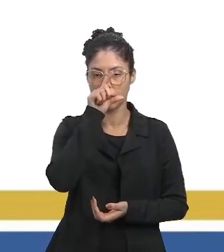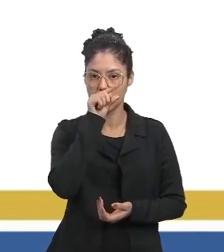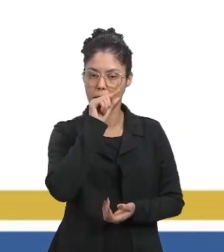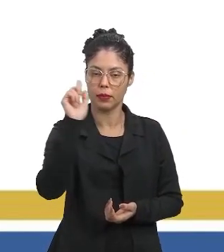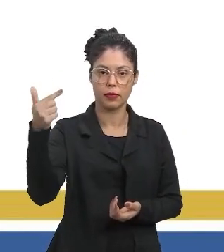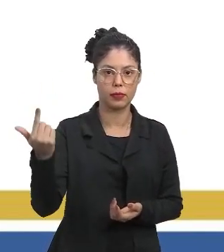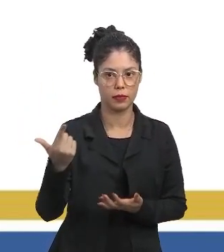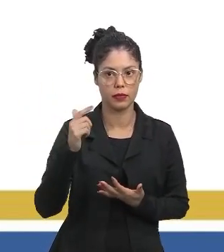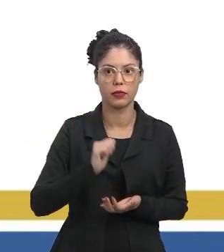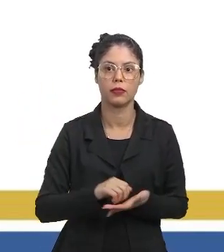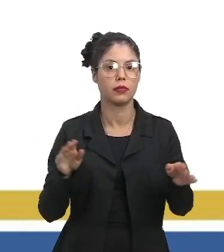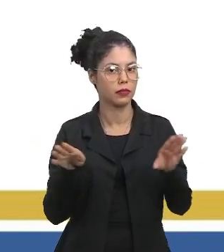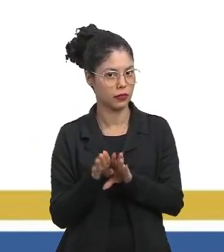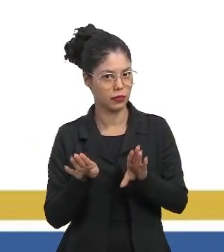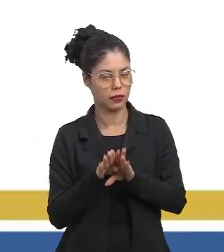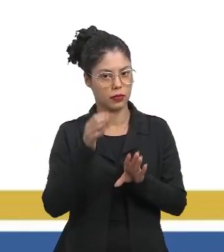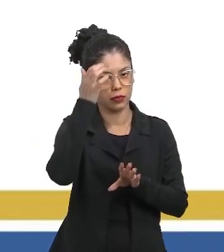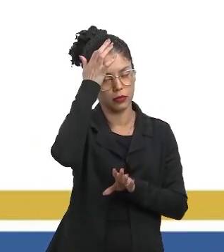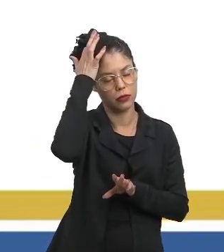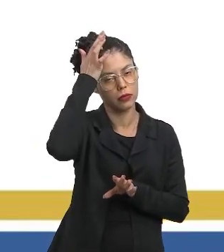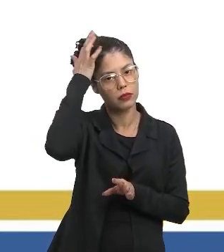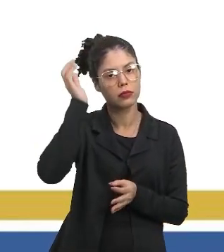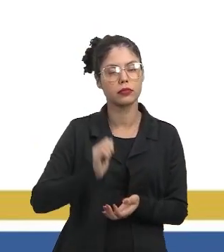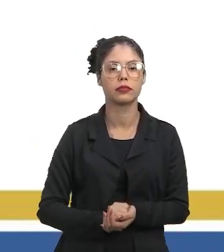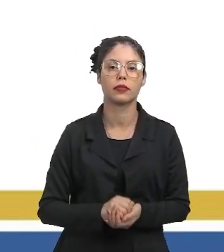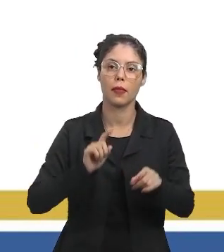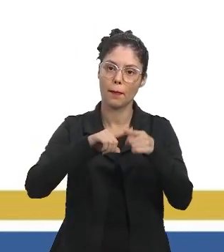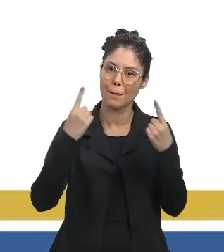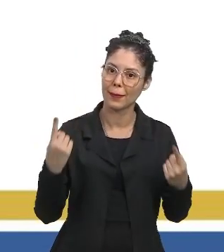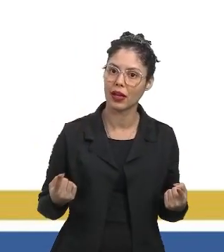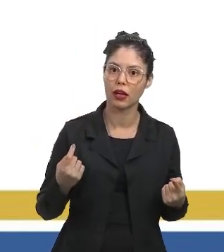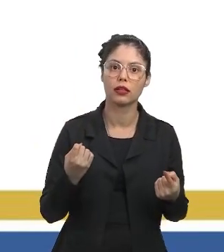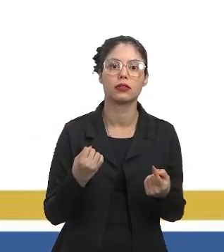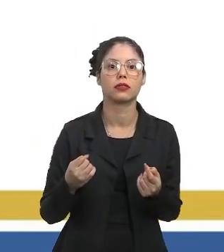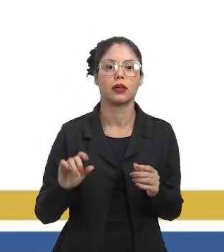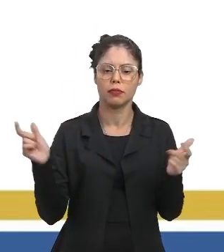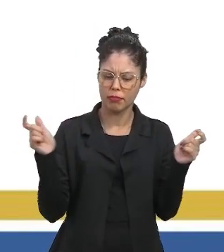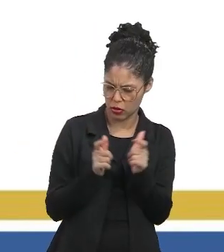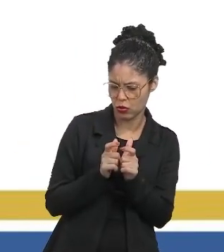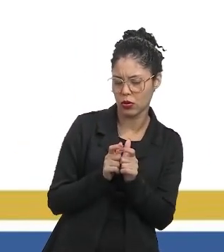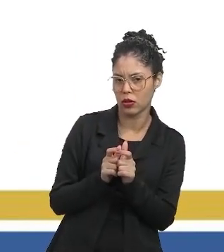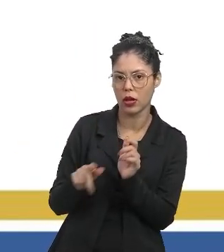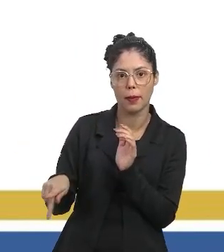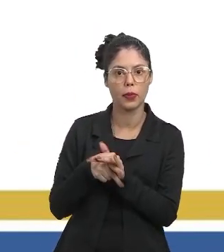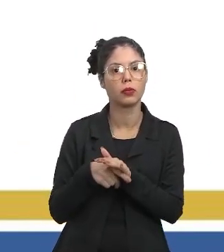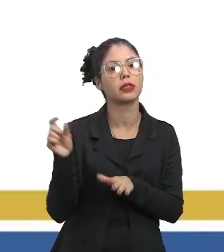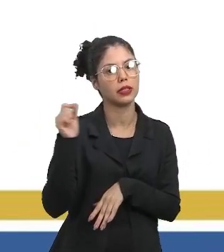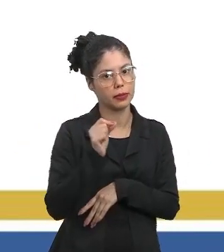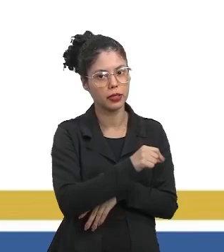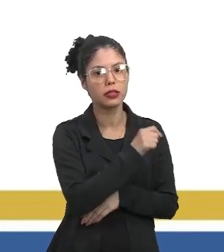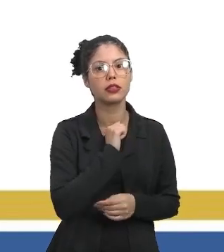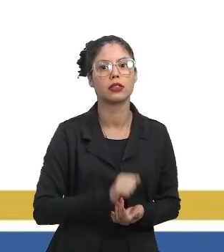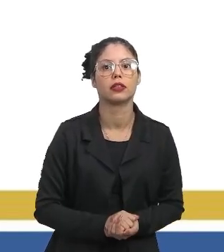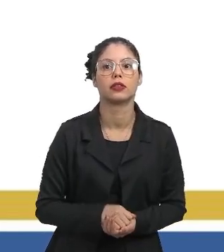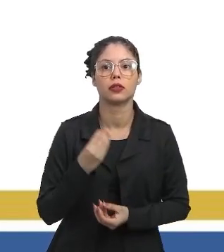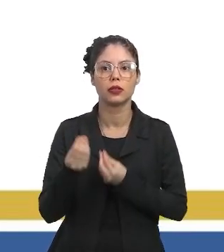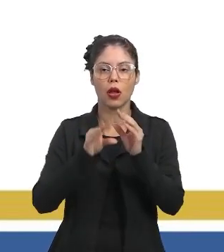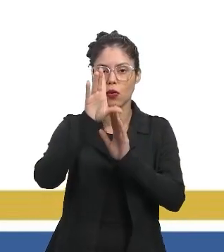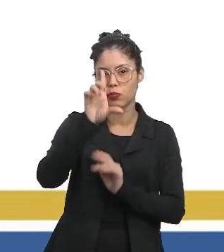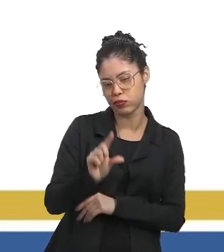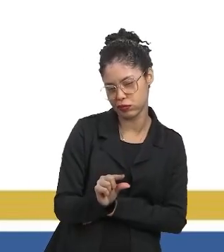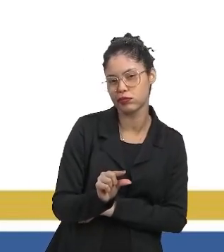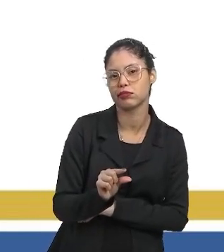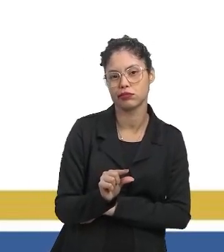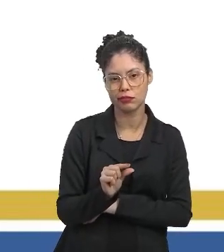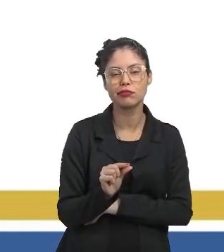insetos também atuam na polinização, mas em escala muito menor do que as abelhas. Com a queda drástica